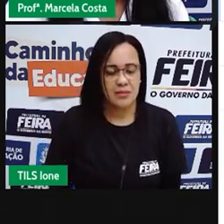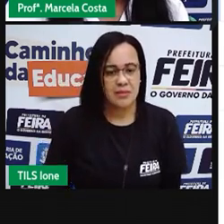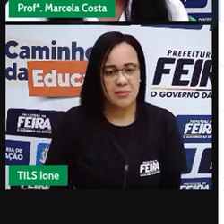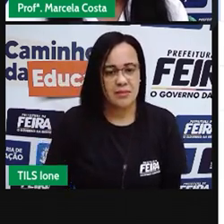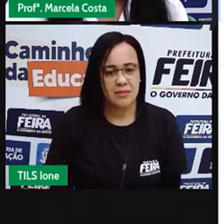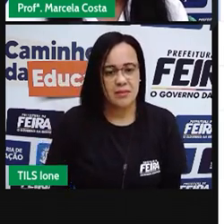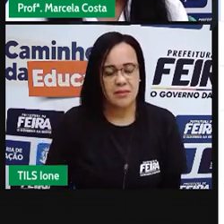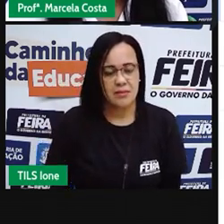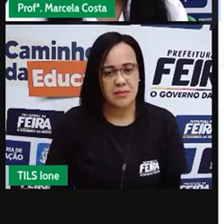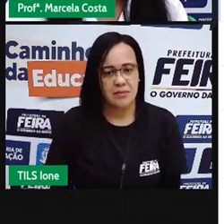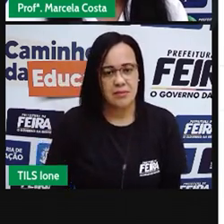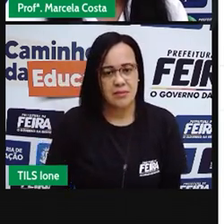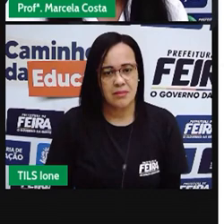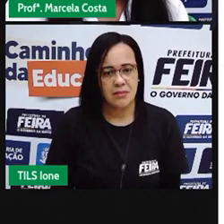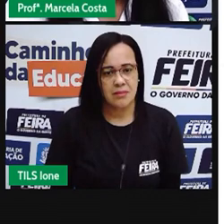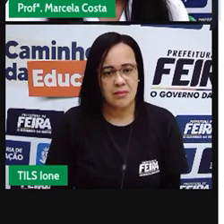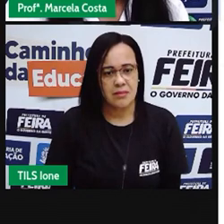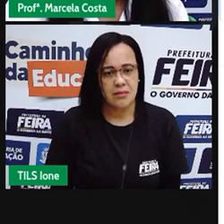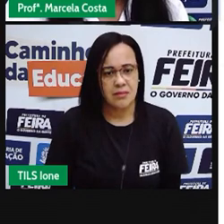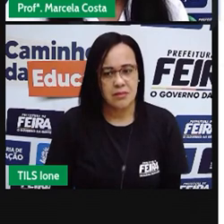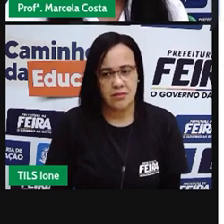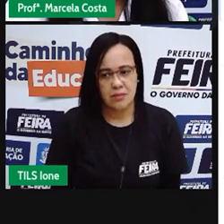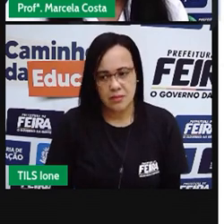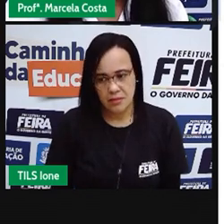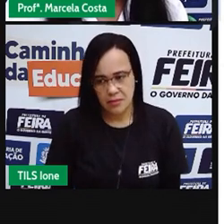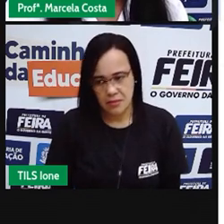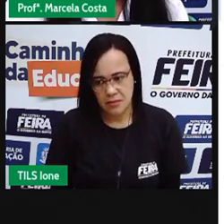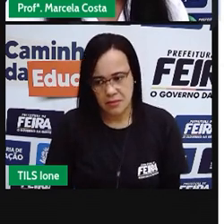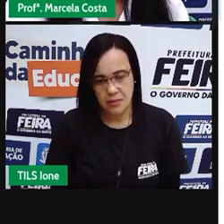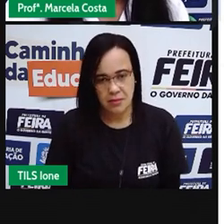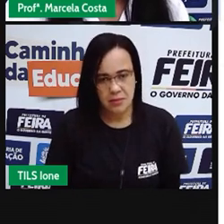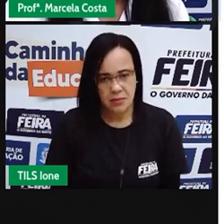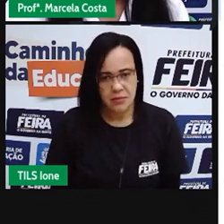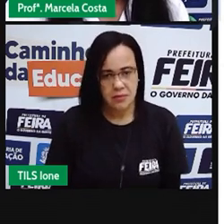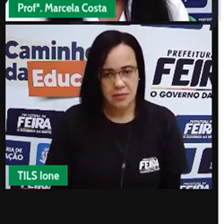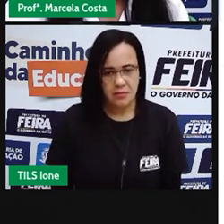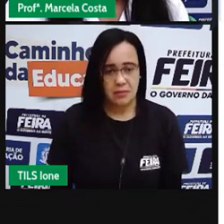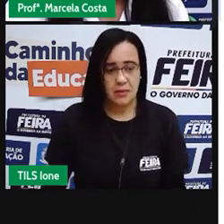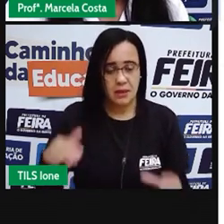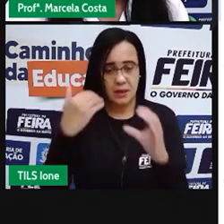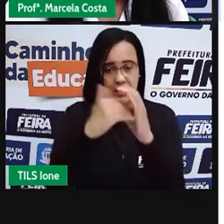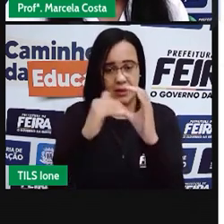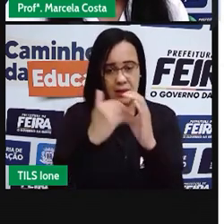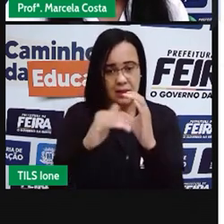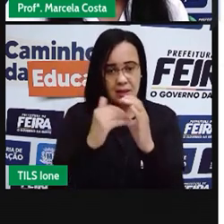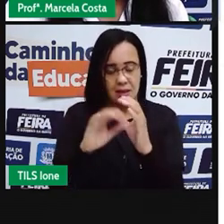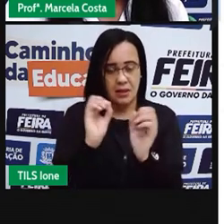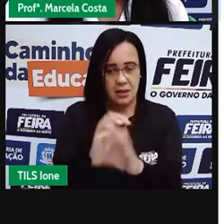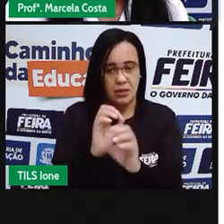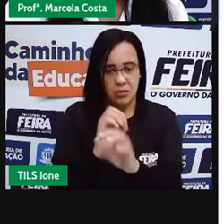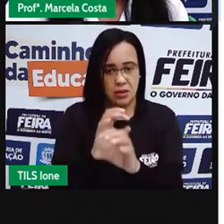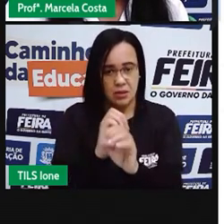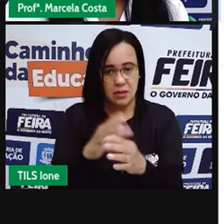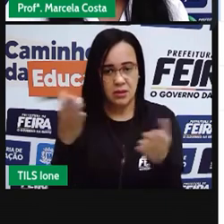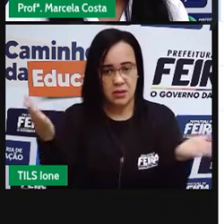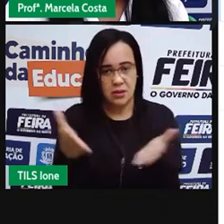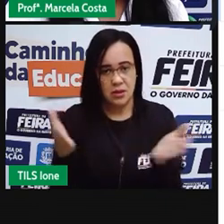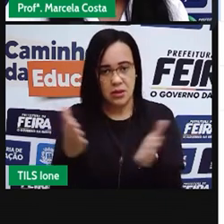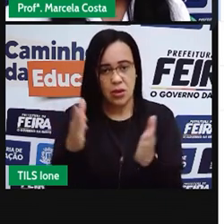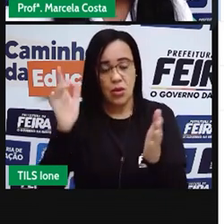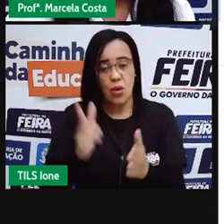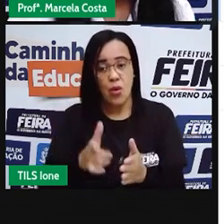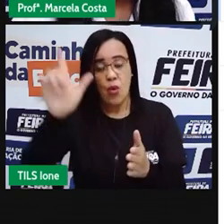secretaria e vamos agora buscar um outro lugar.